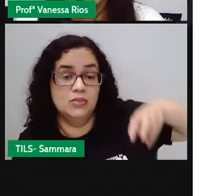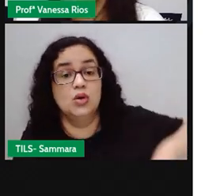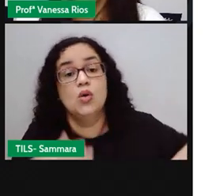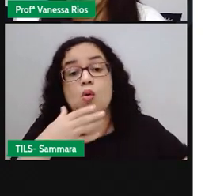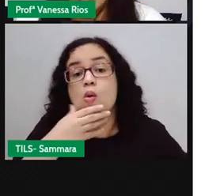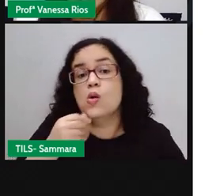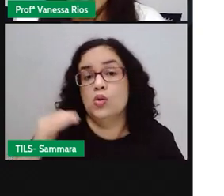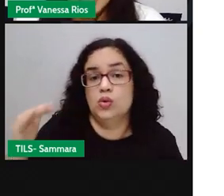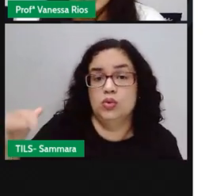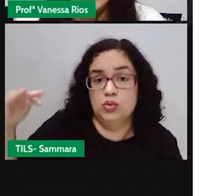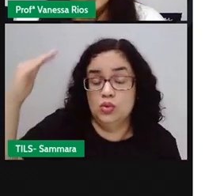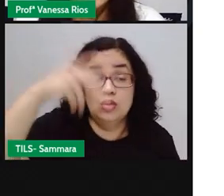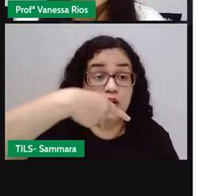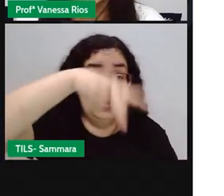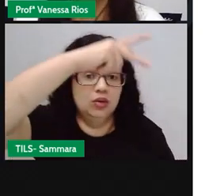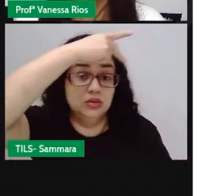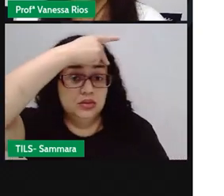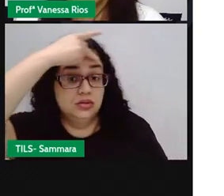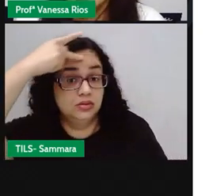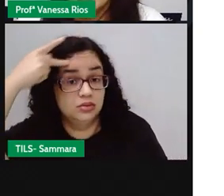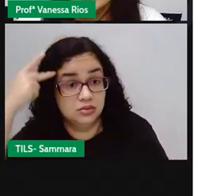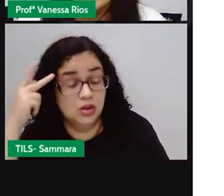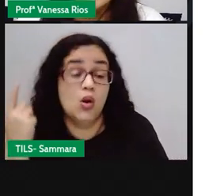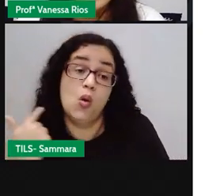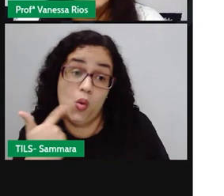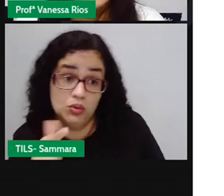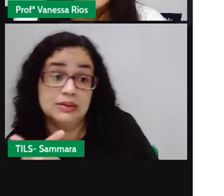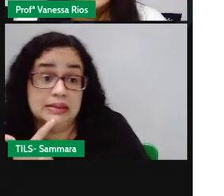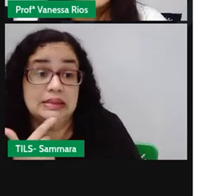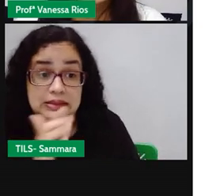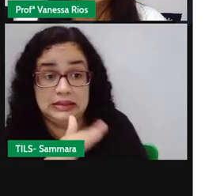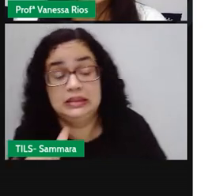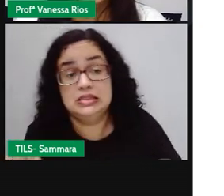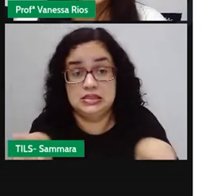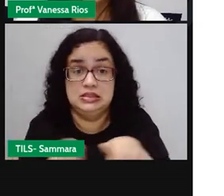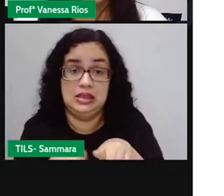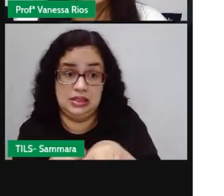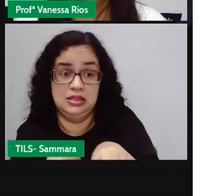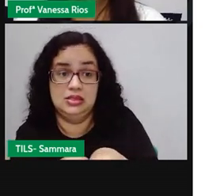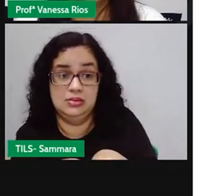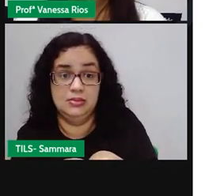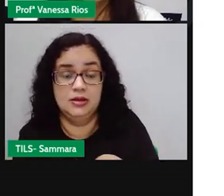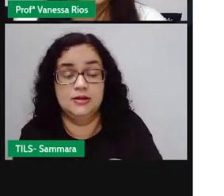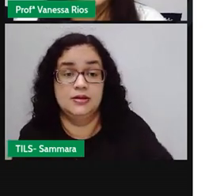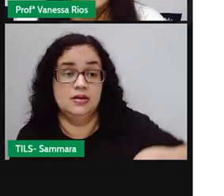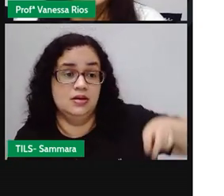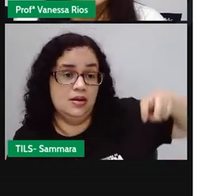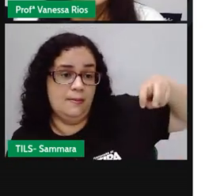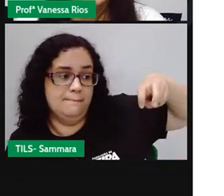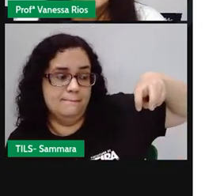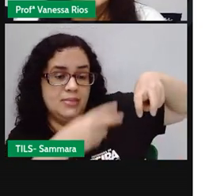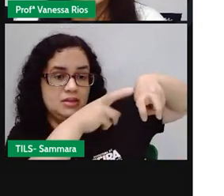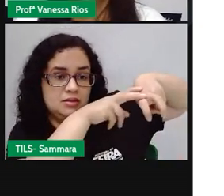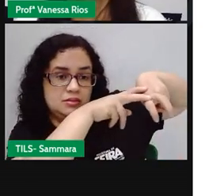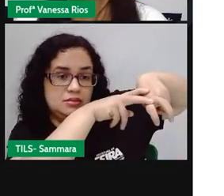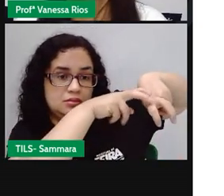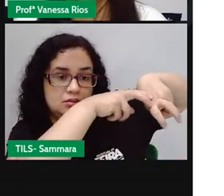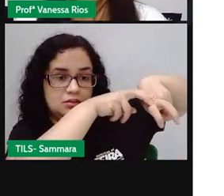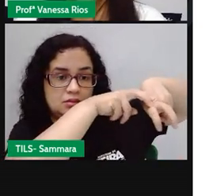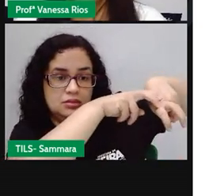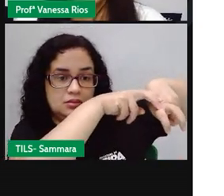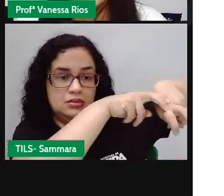adulto ou, então, outra pessoa, né? Pode ser outra criança. Levanta suas pernas e empurra, como se fosse